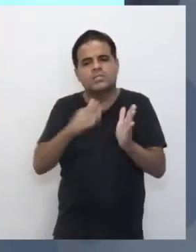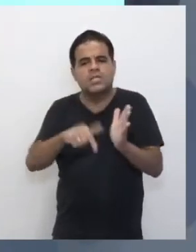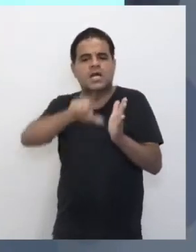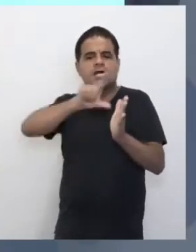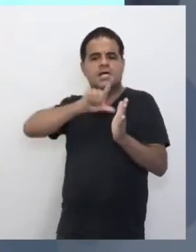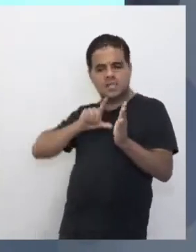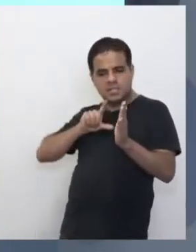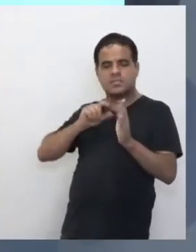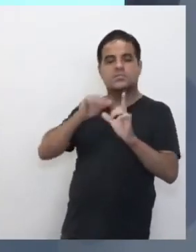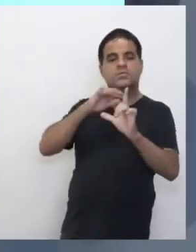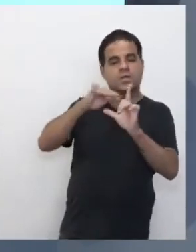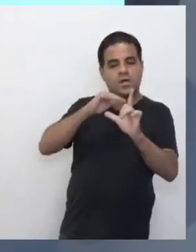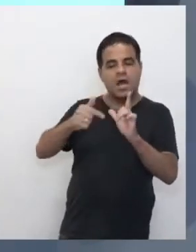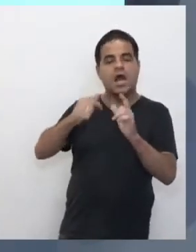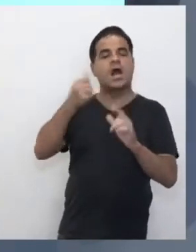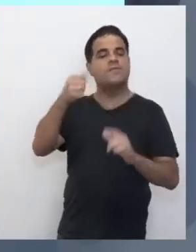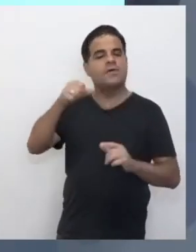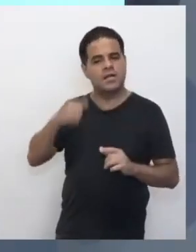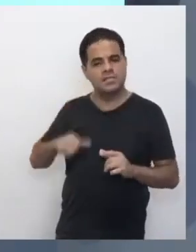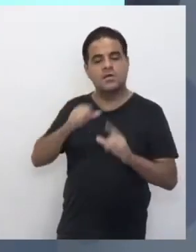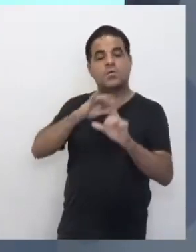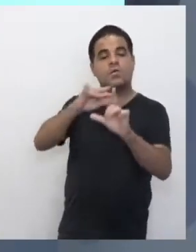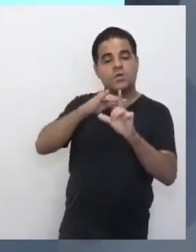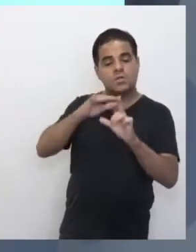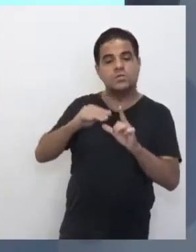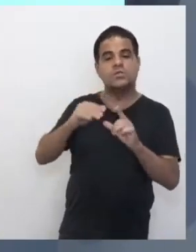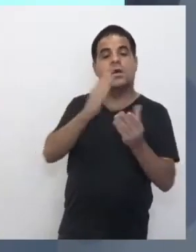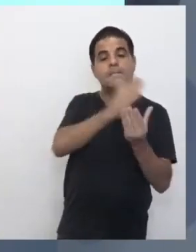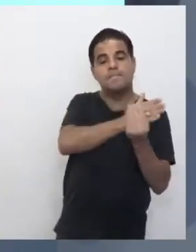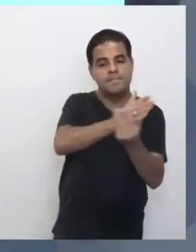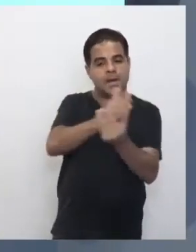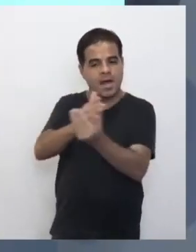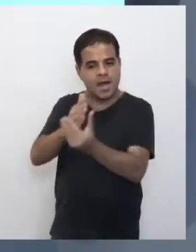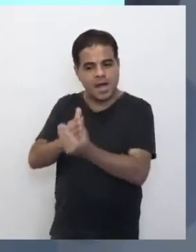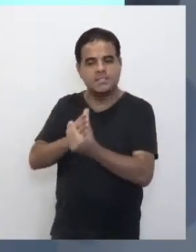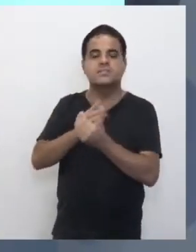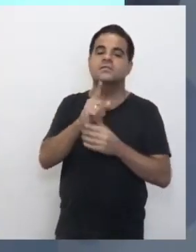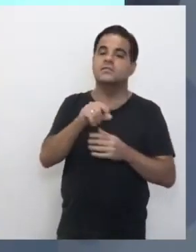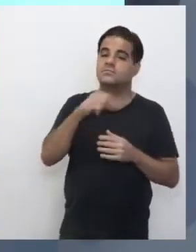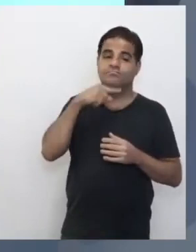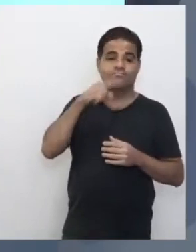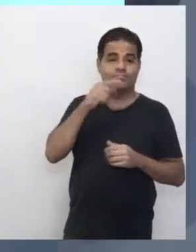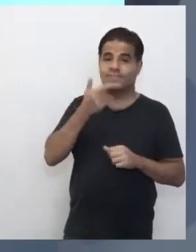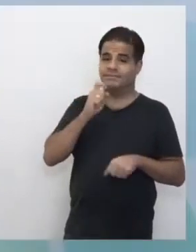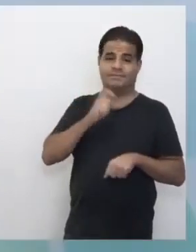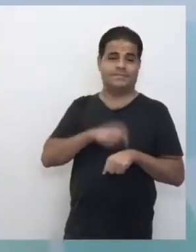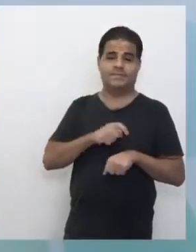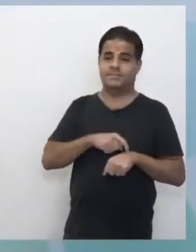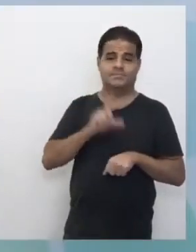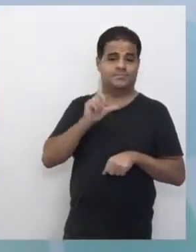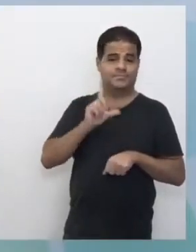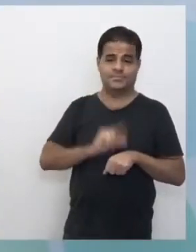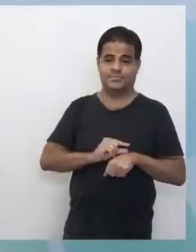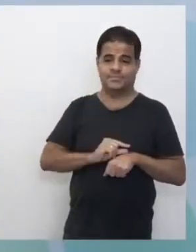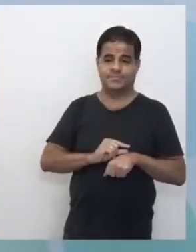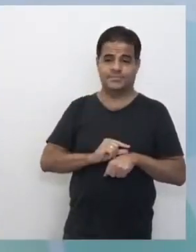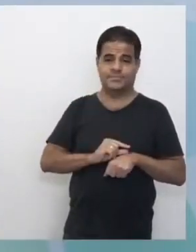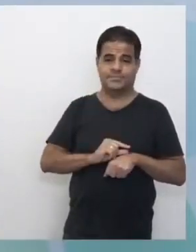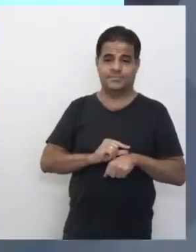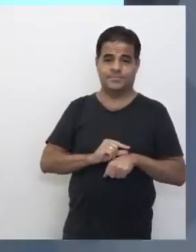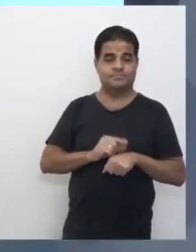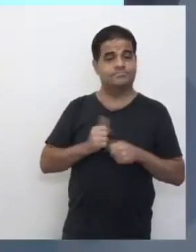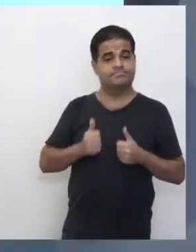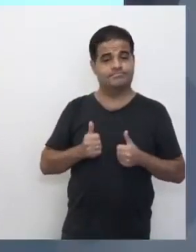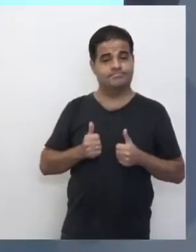do QR Code de avaliação, o QR Code com as pastas, porque senão a gente não tem mais tempo, né, João? Isso, exatamente. Então,